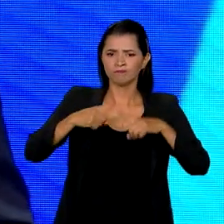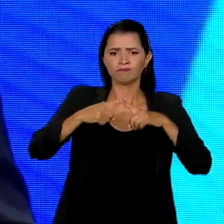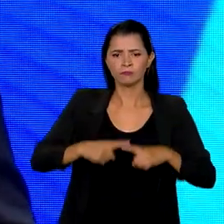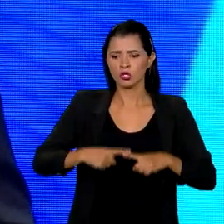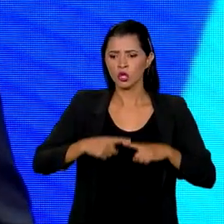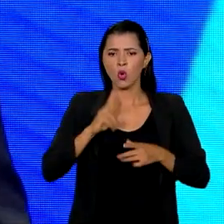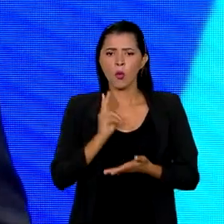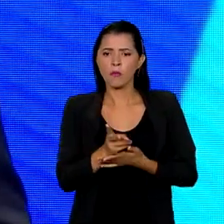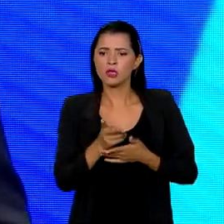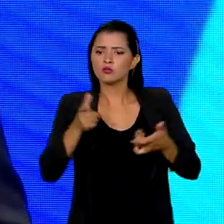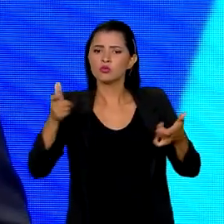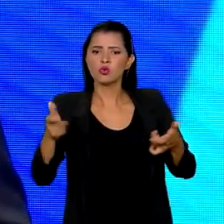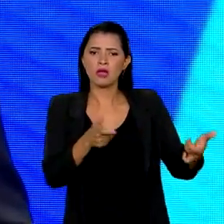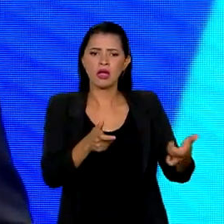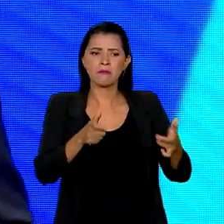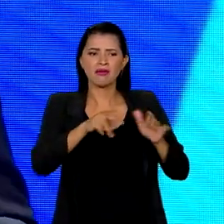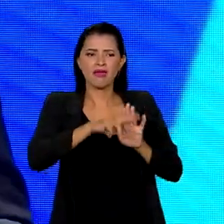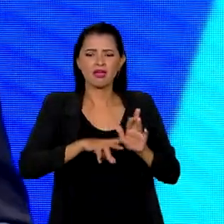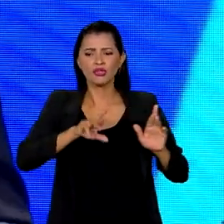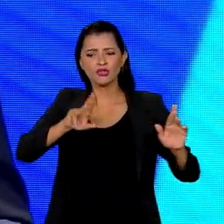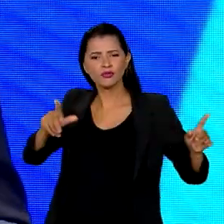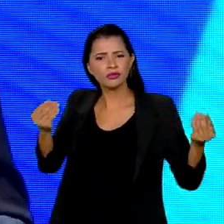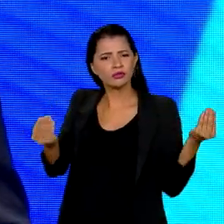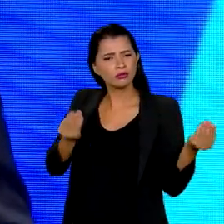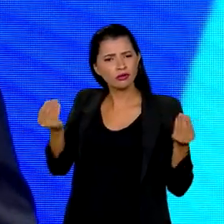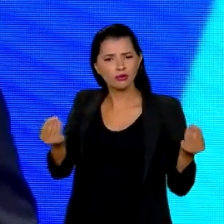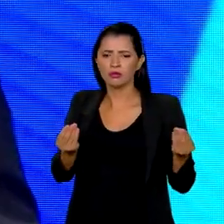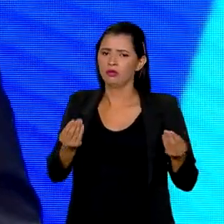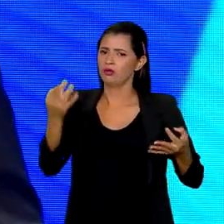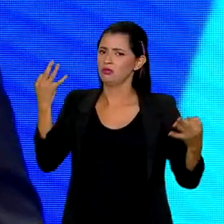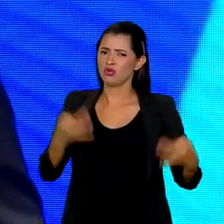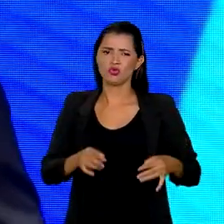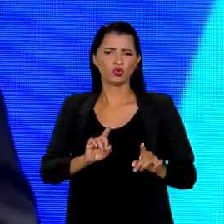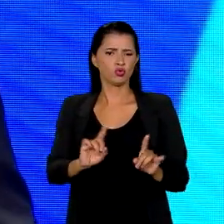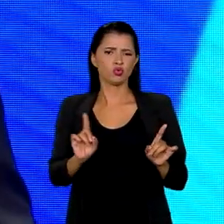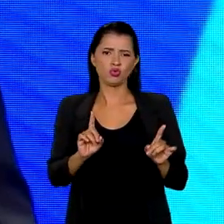mas com regras completamente diferentes. Isso não é justo do ponto de vista concorrencial. ter dois disputando o